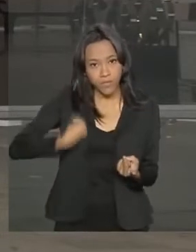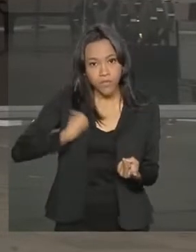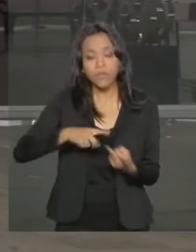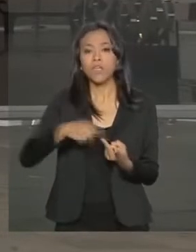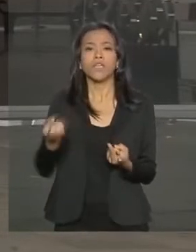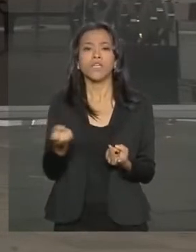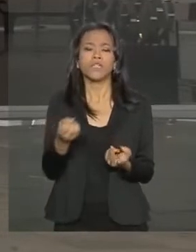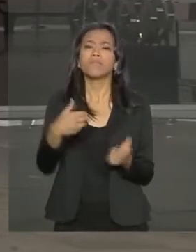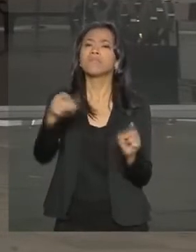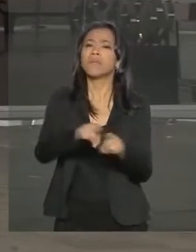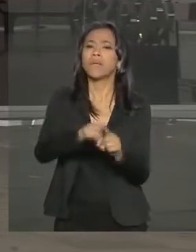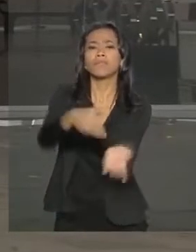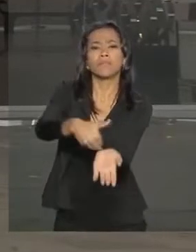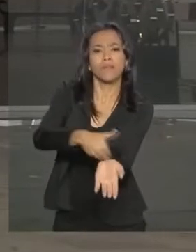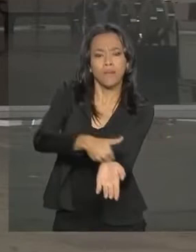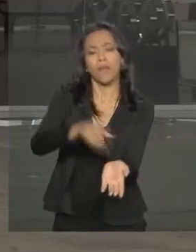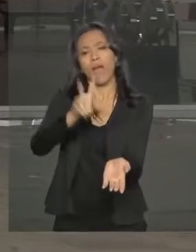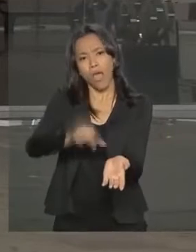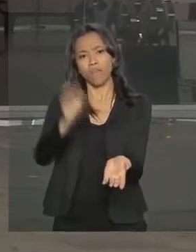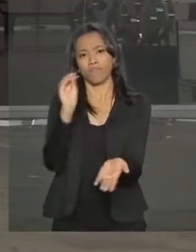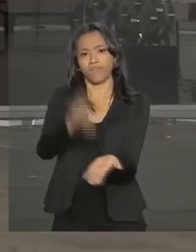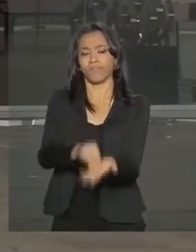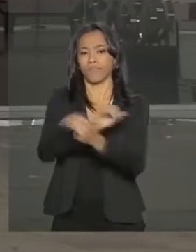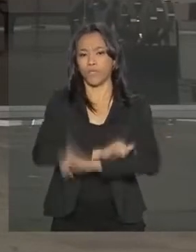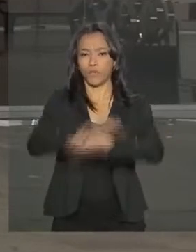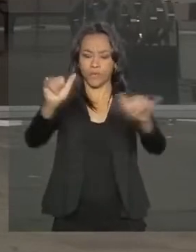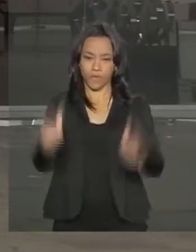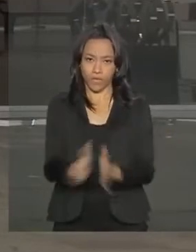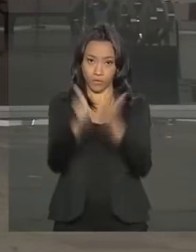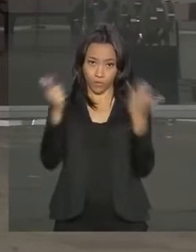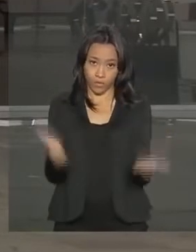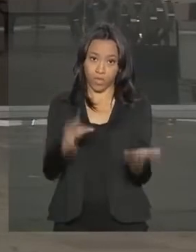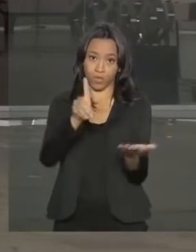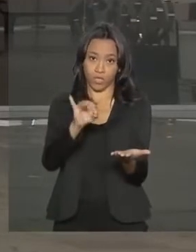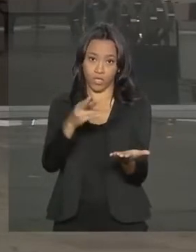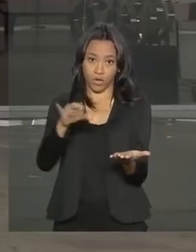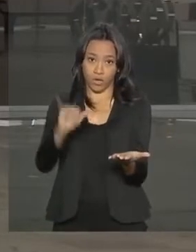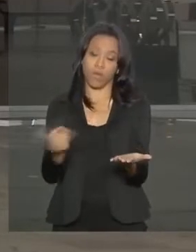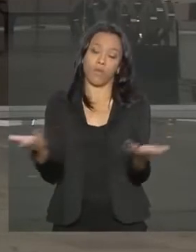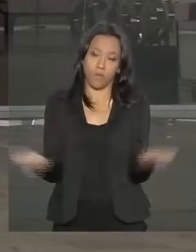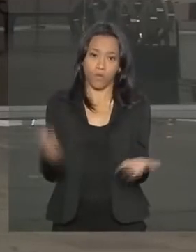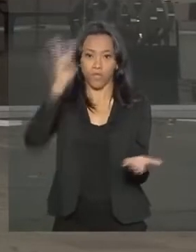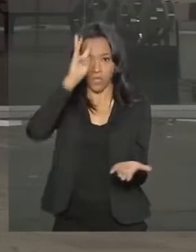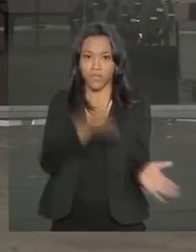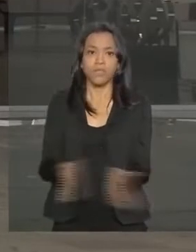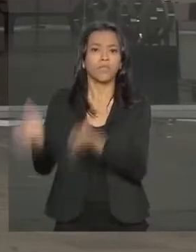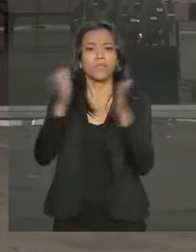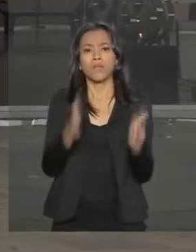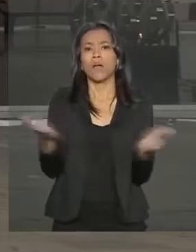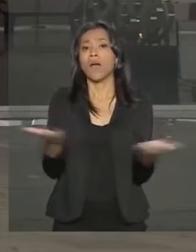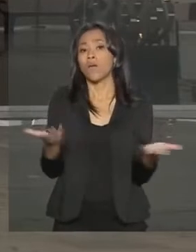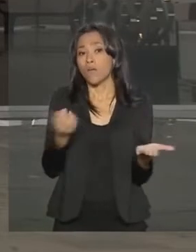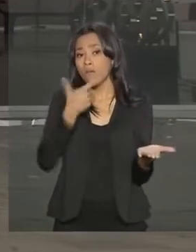para os beneficiários. As mudanças foram publicadas no Diário Oficial da União desta terça-feira. Agora quem recebe